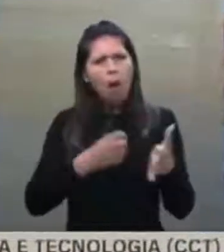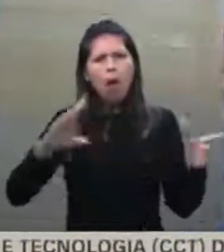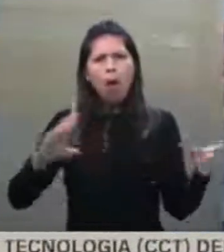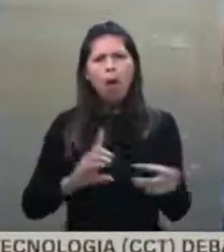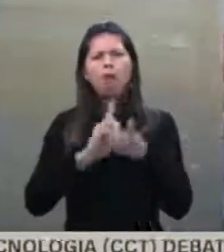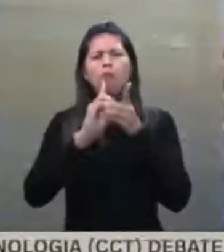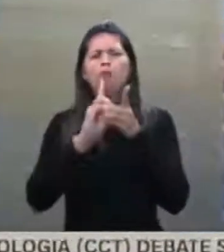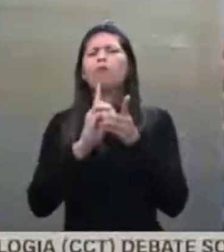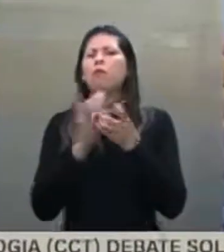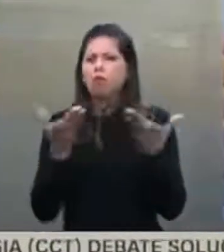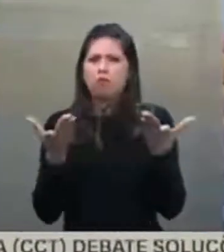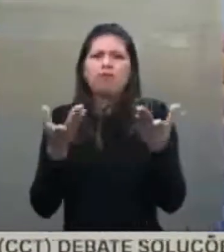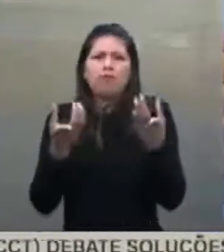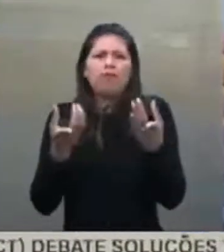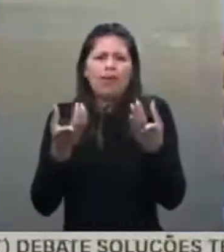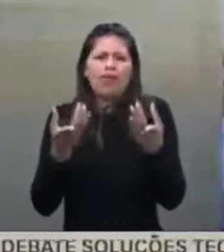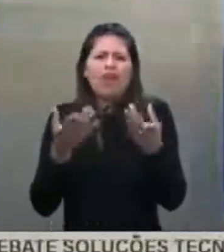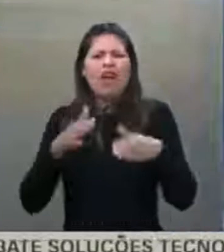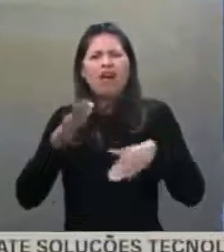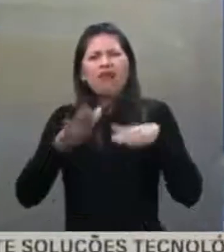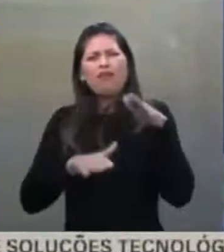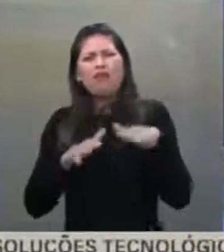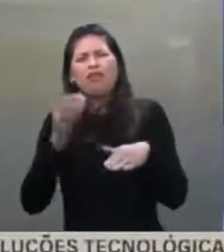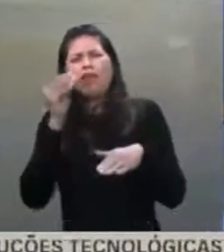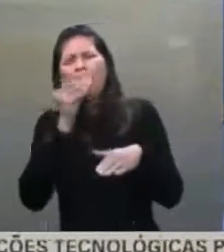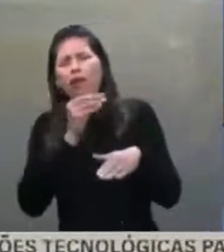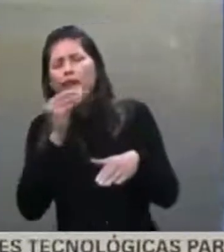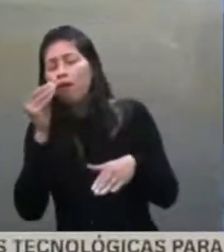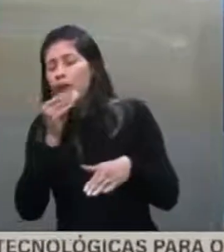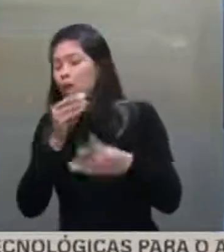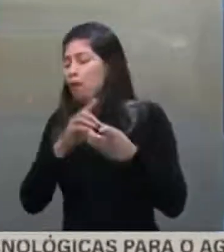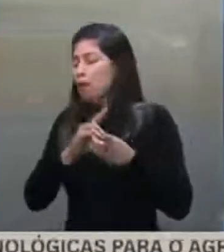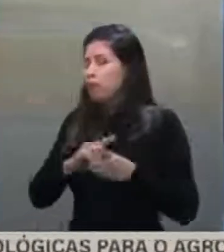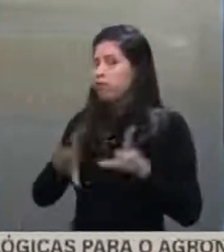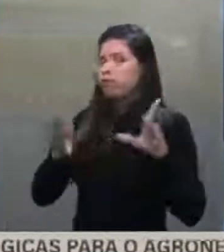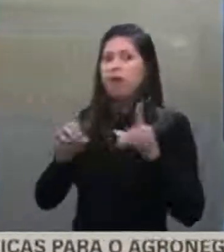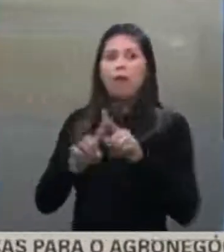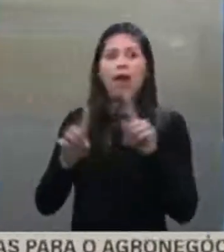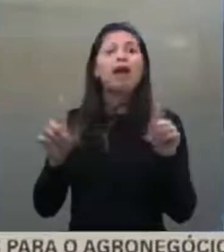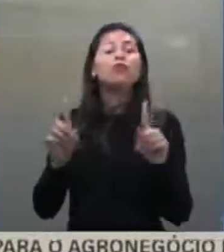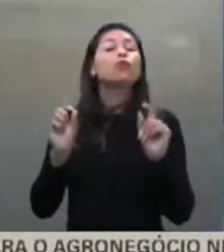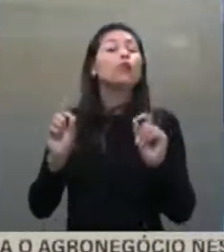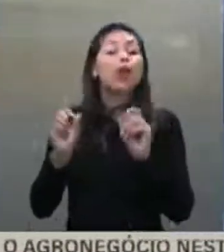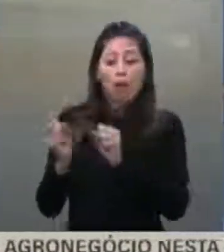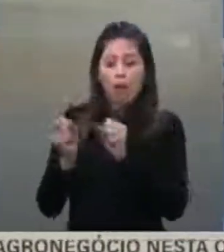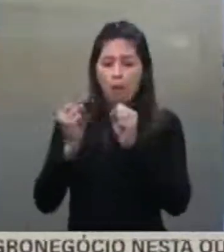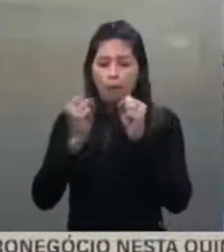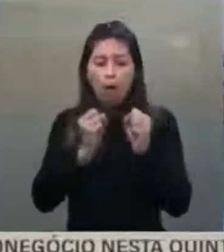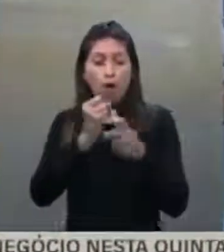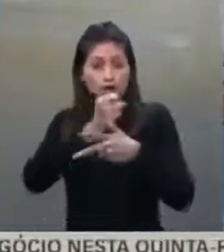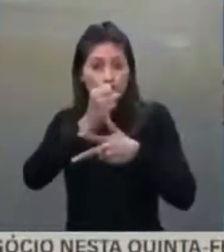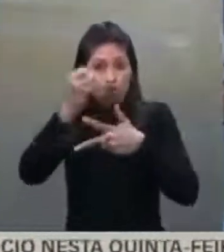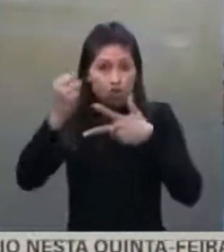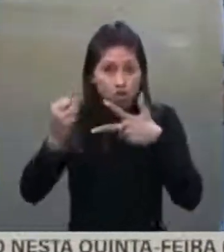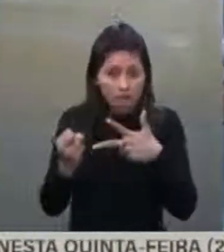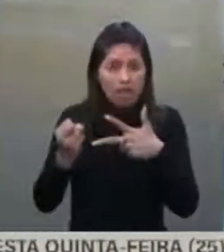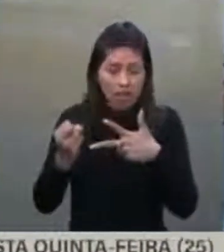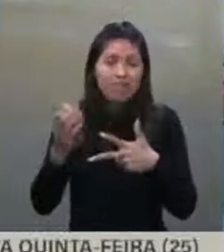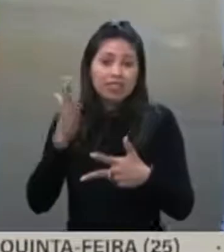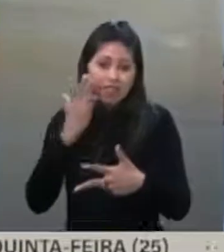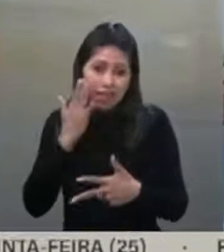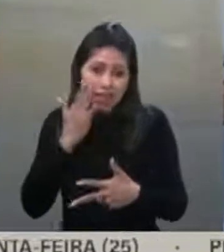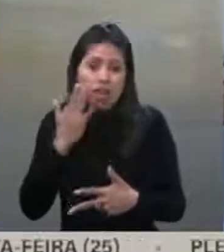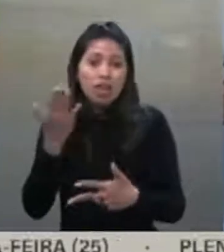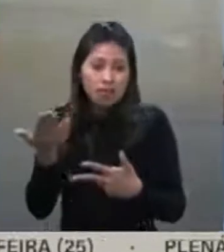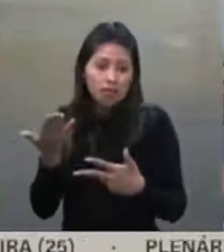isso enfraquece a democracia, porque um poder que é o Judiciário, o Supremo Tribunal